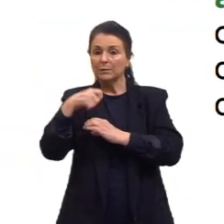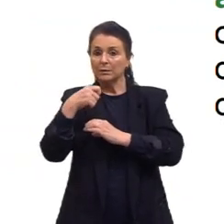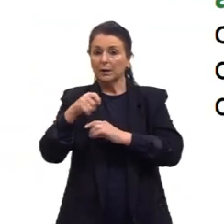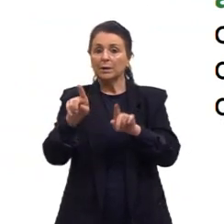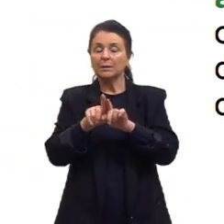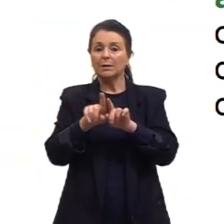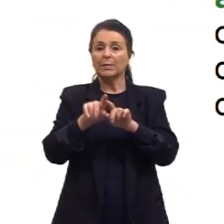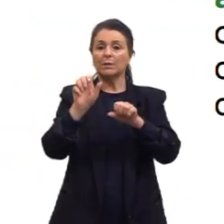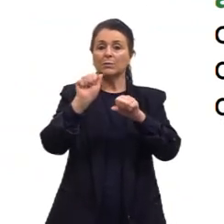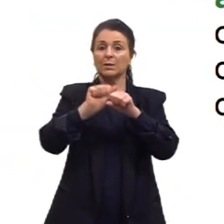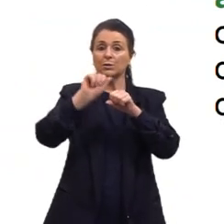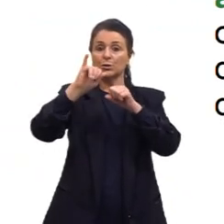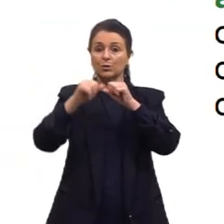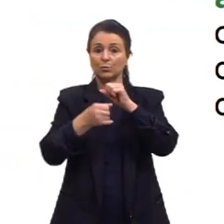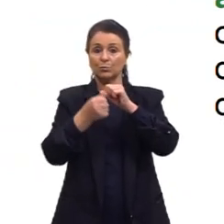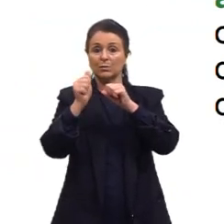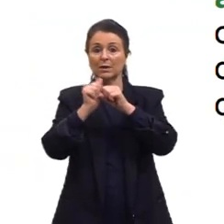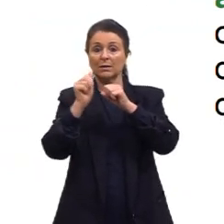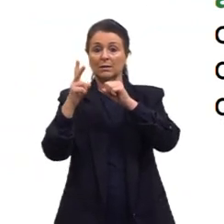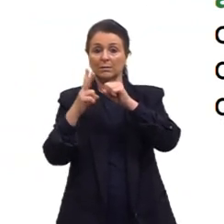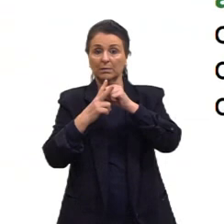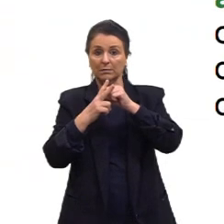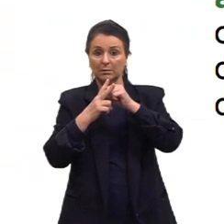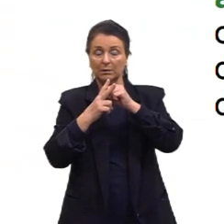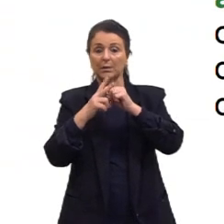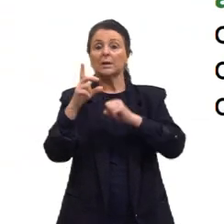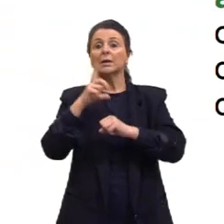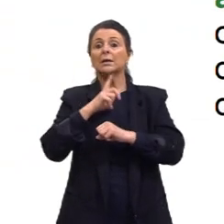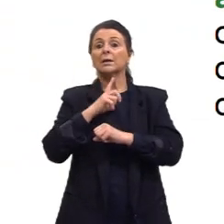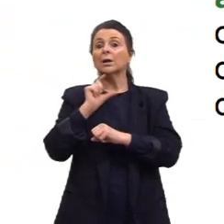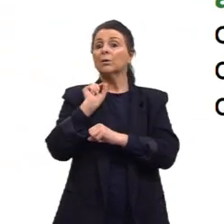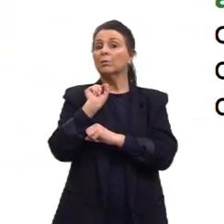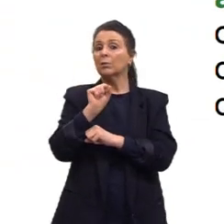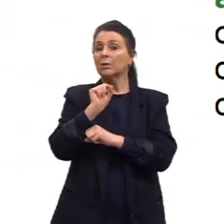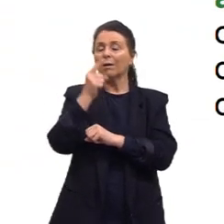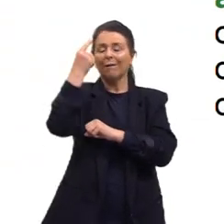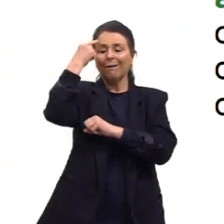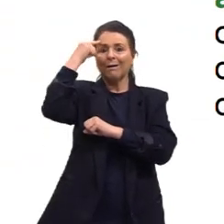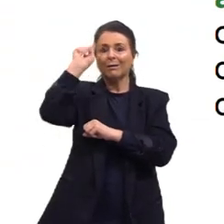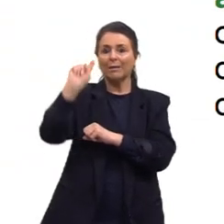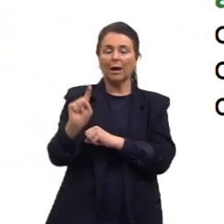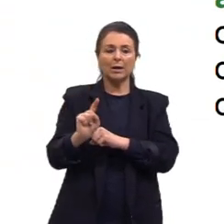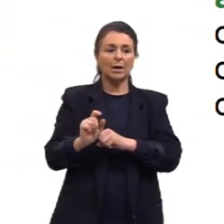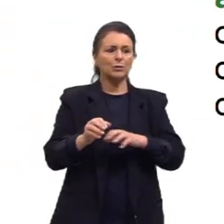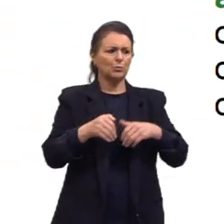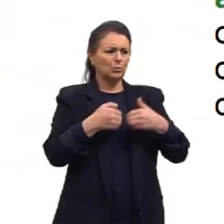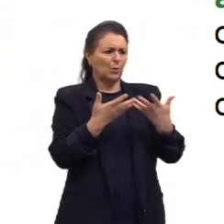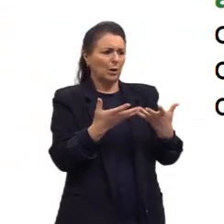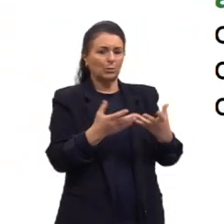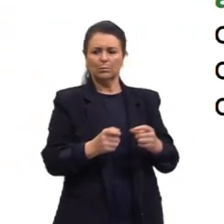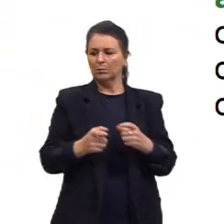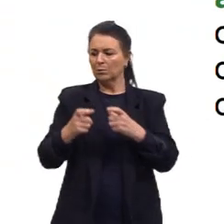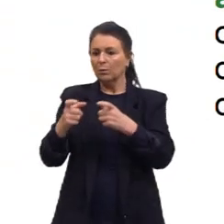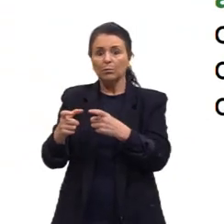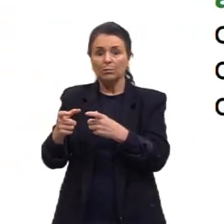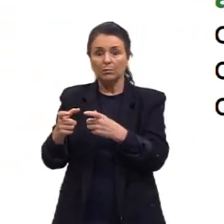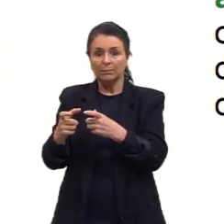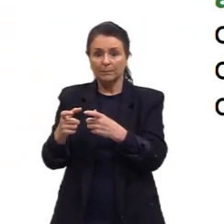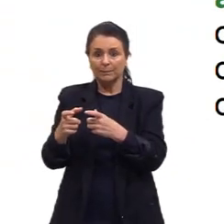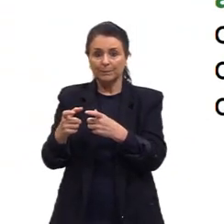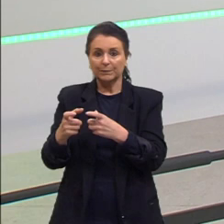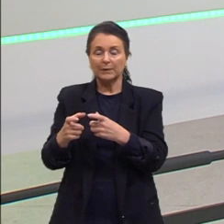e os adjuntos adverbiais, que é exatamente aquilo que vai nos dar ideia de quando e onde aconteceram os eventos.